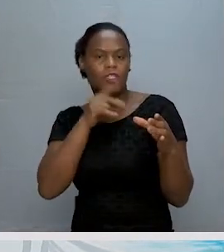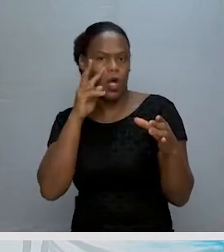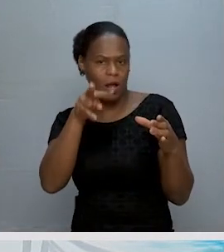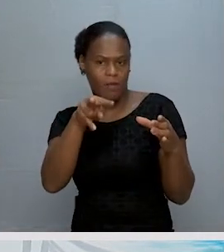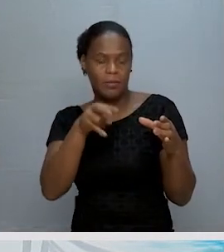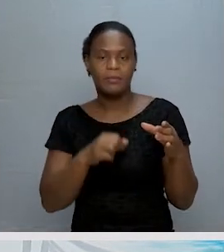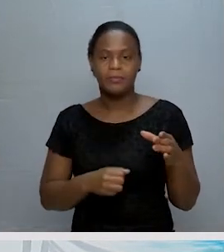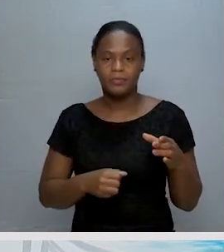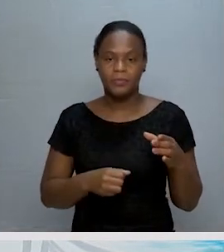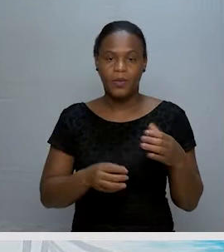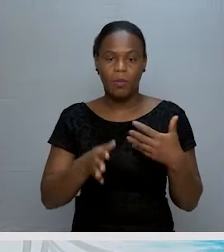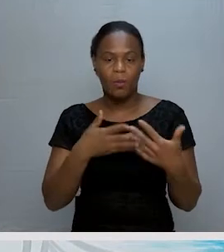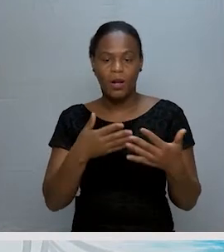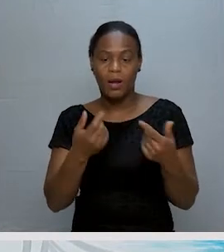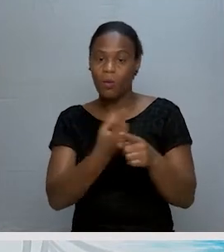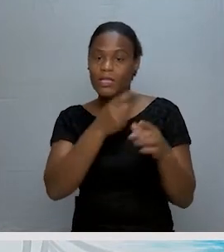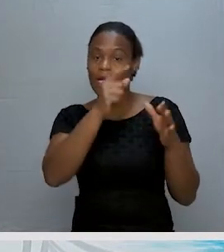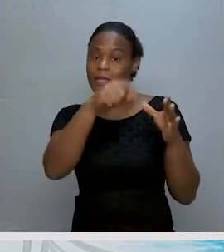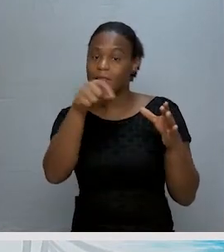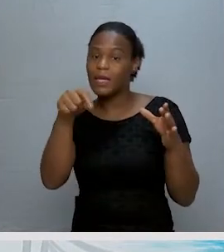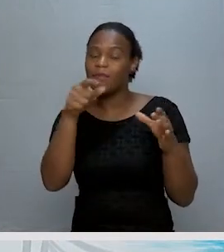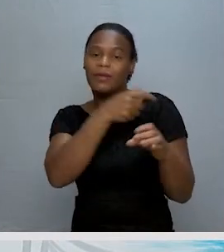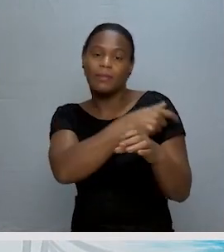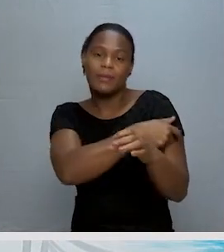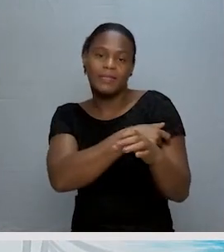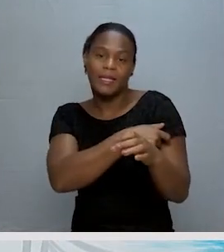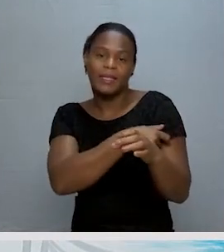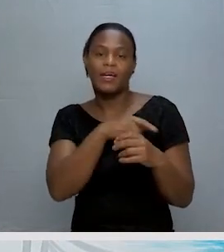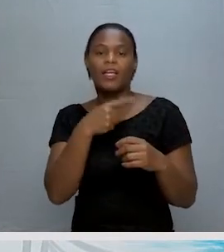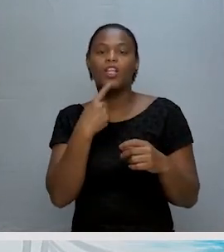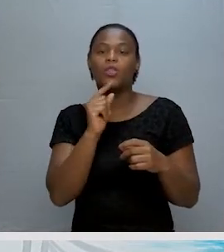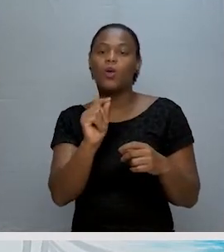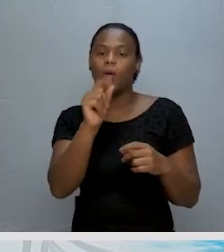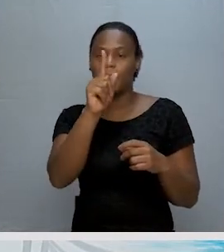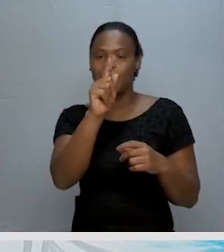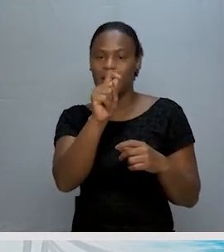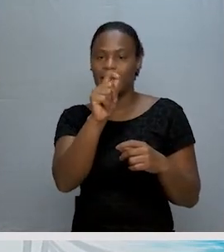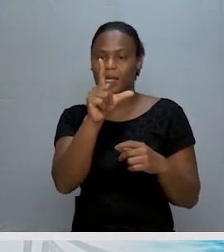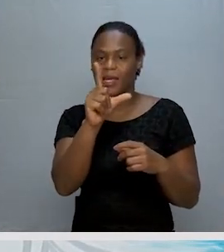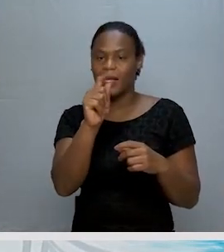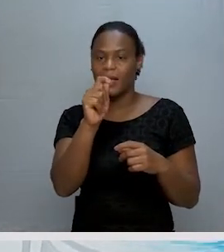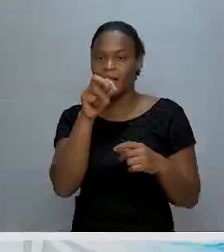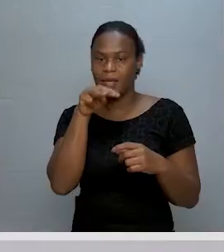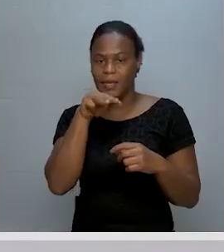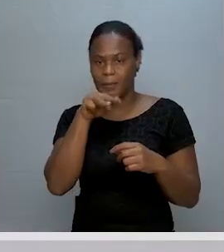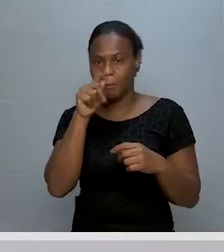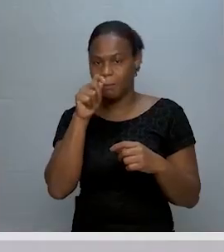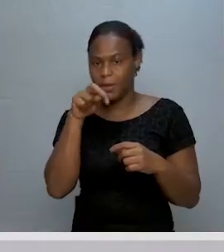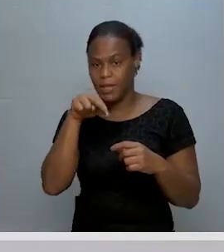Qualquer elemento que nós colocarmos aqui, ele representa elemento desse conjunto. Está certo?